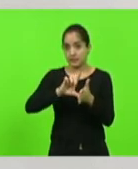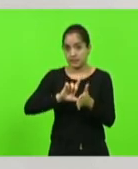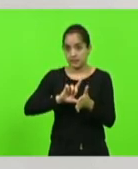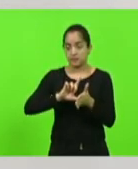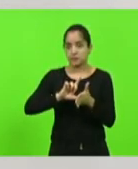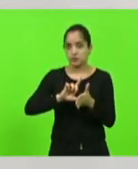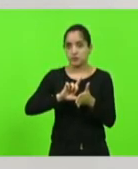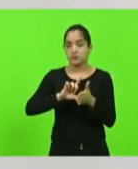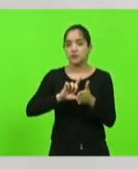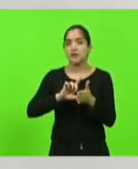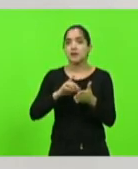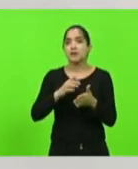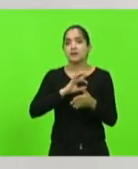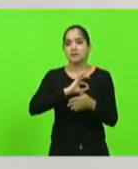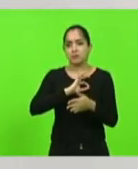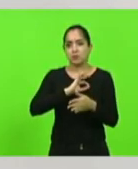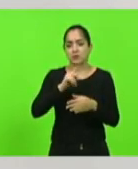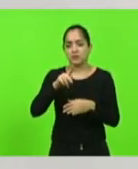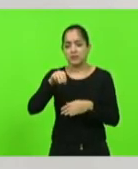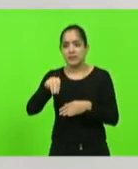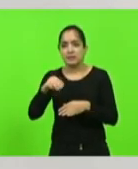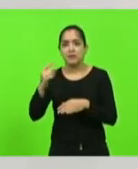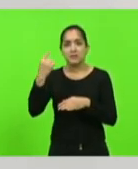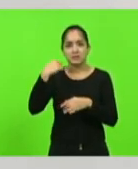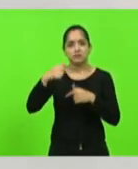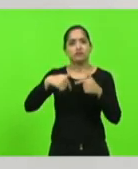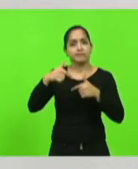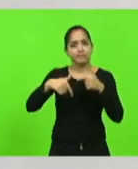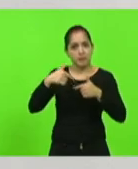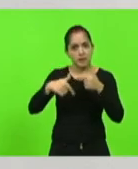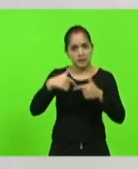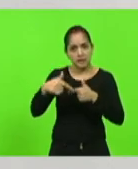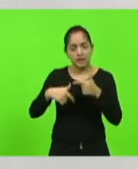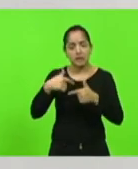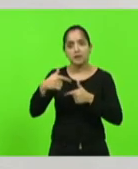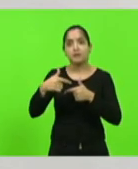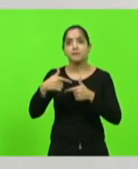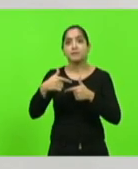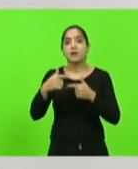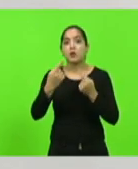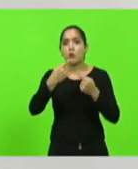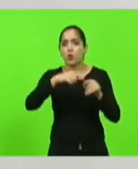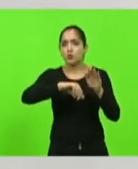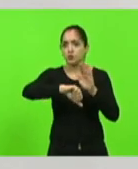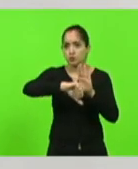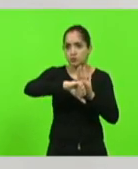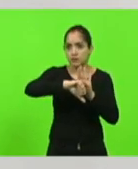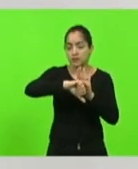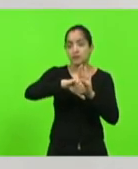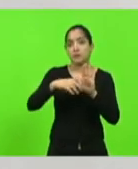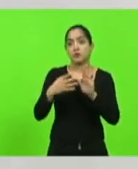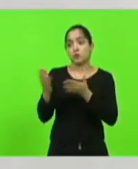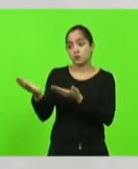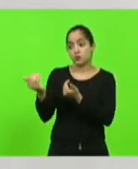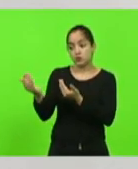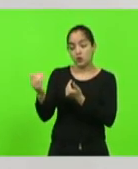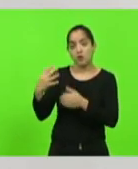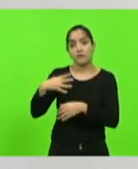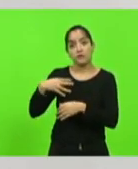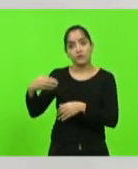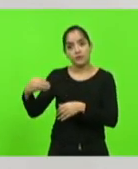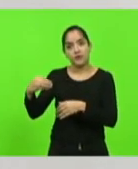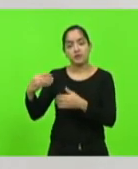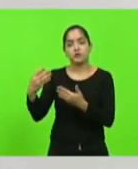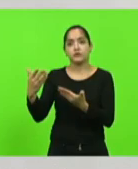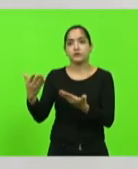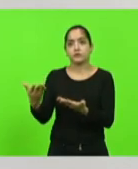polícia militar, a gente combatendo o crime com todas as forças para que os nossos jovens, para que os nossos filhos não caiam nessa